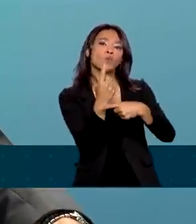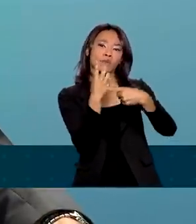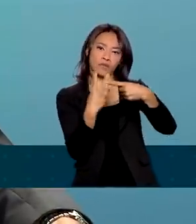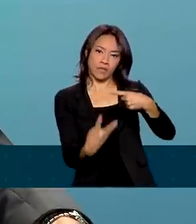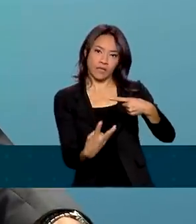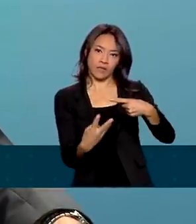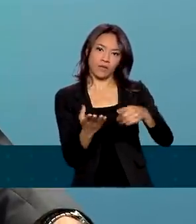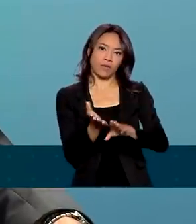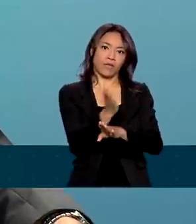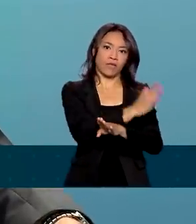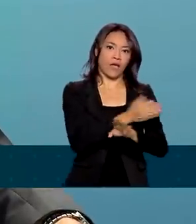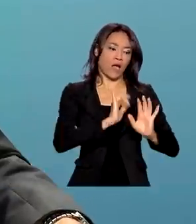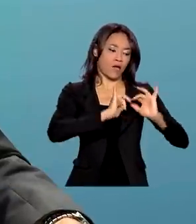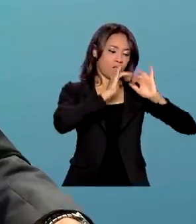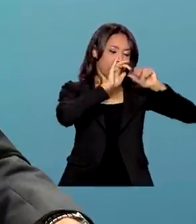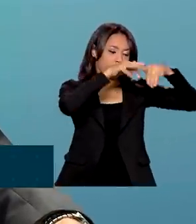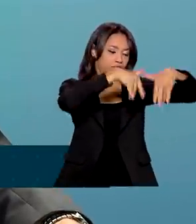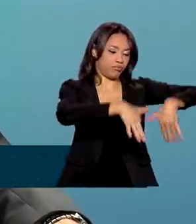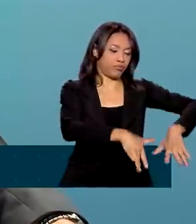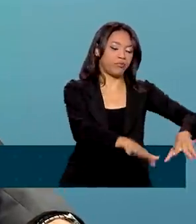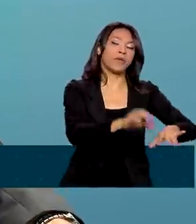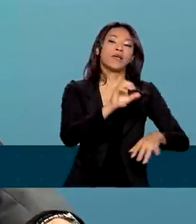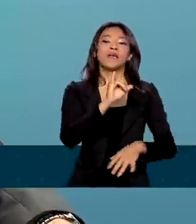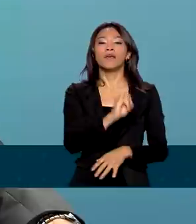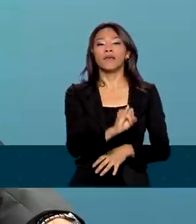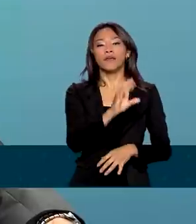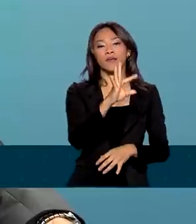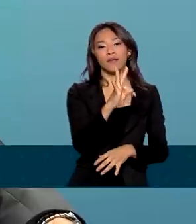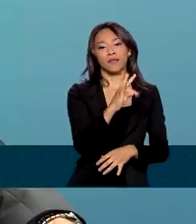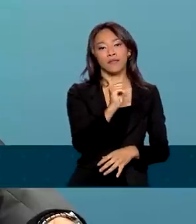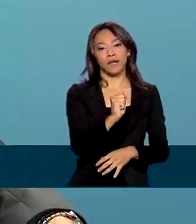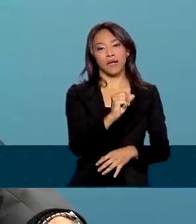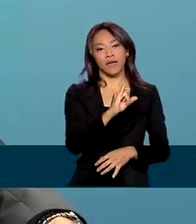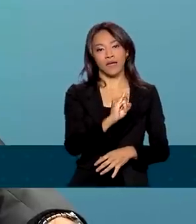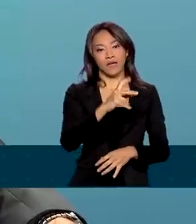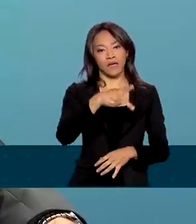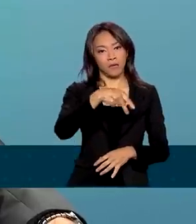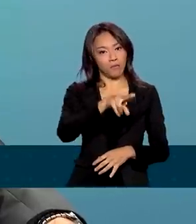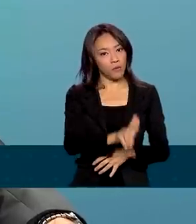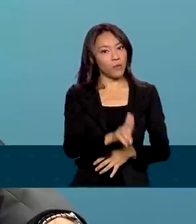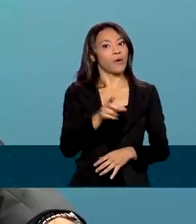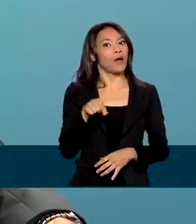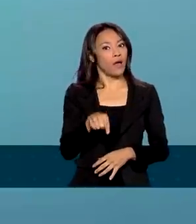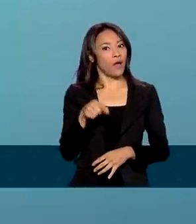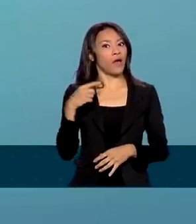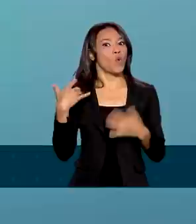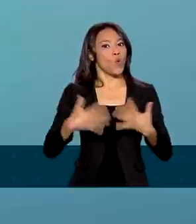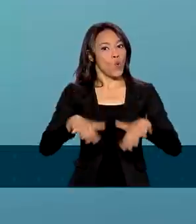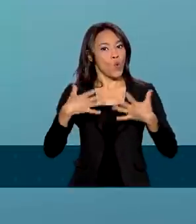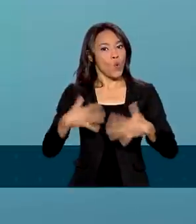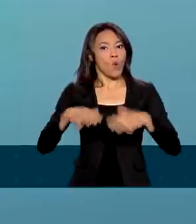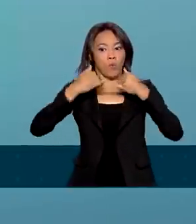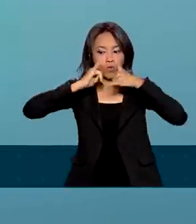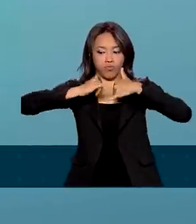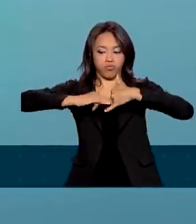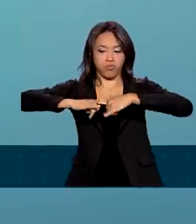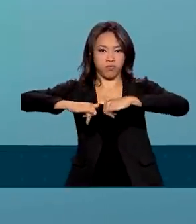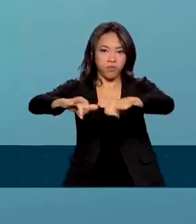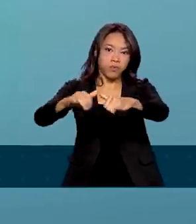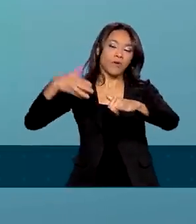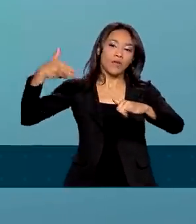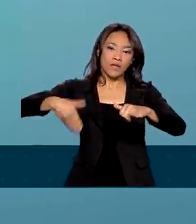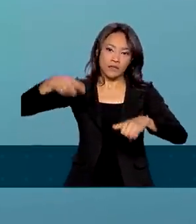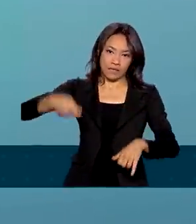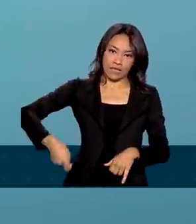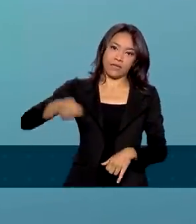Então, nós estamos falando de um valor considerável, um montante bastante grande de potência. Essa é intenção desse leilão de reserva